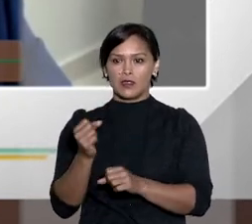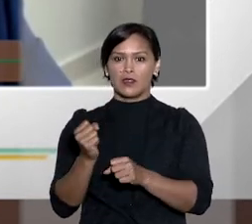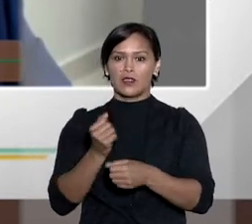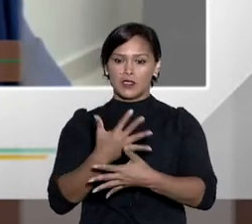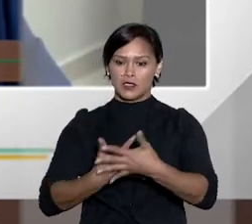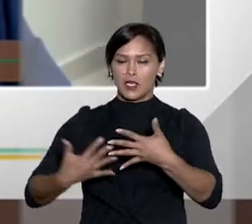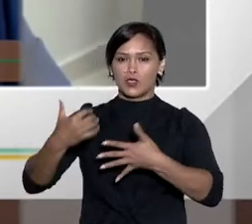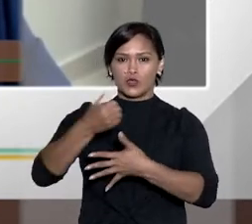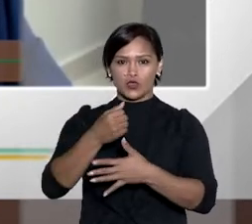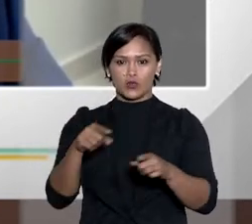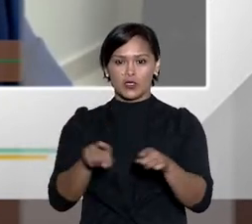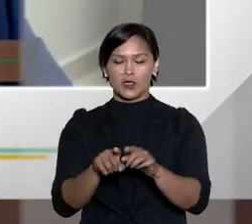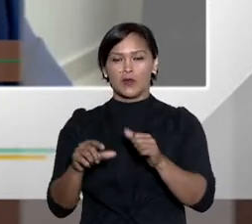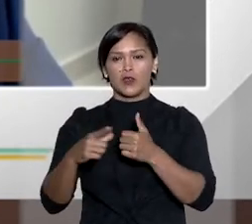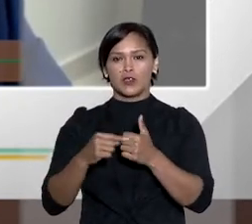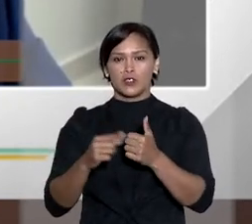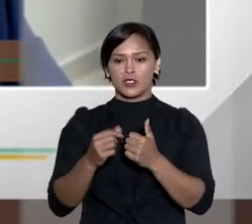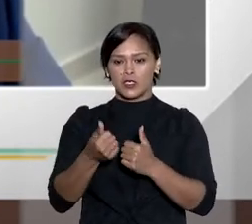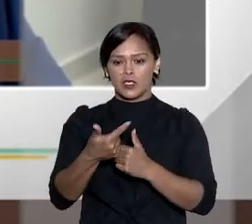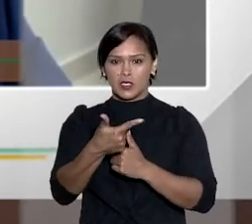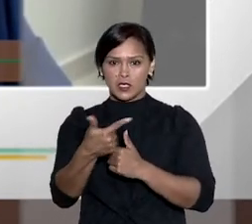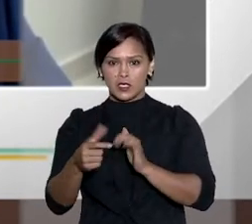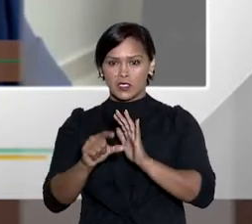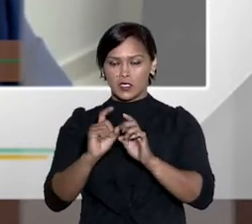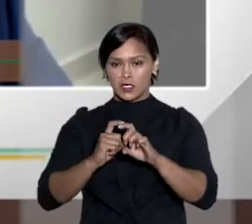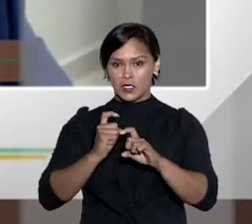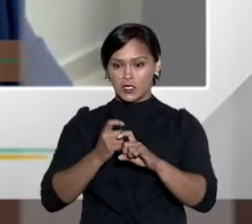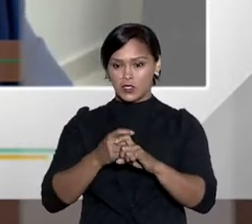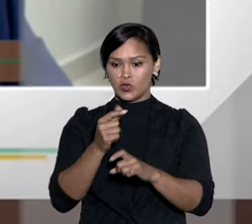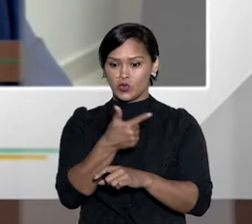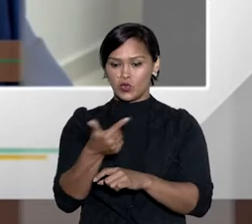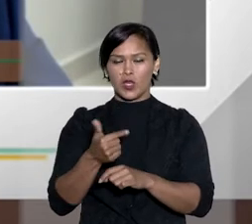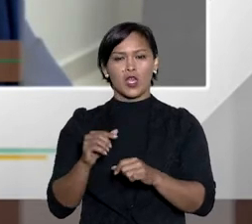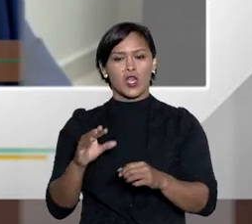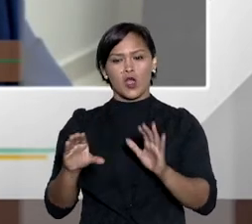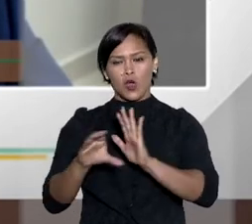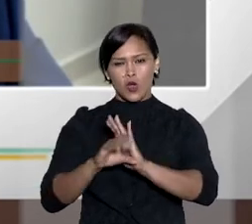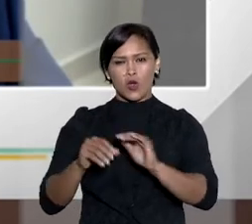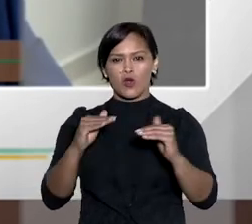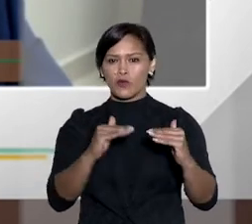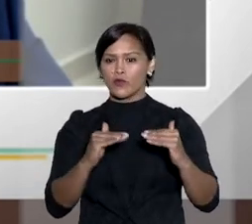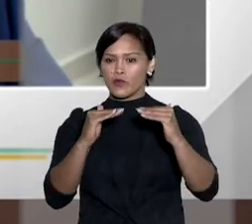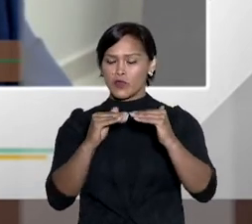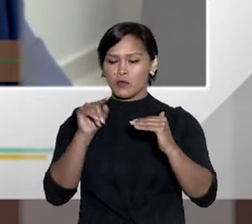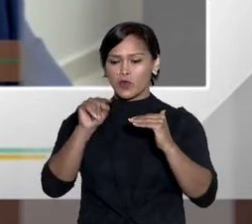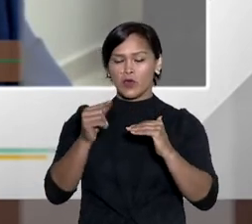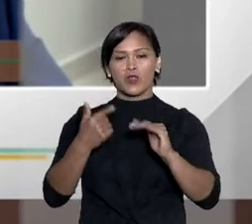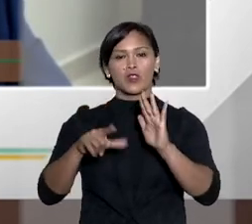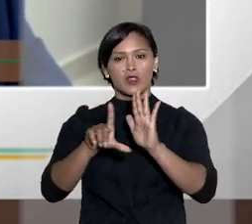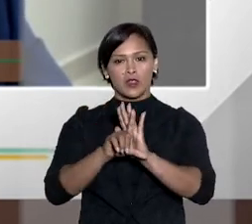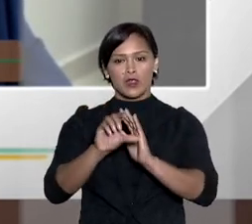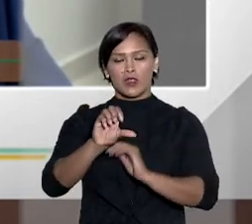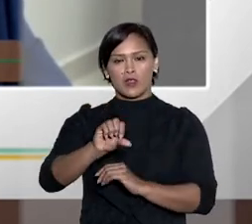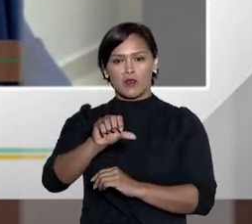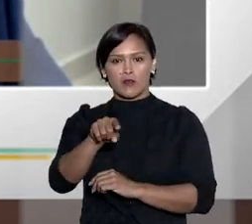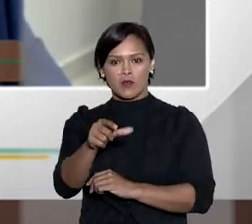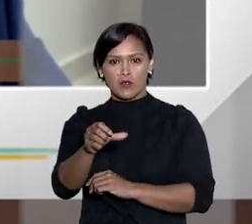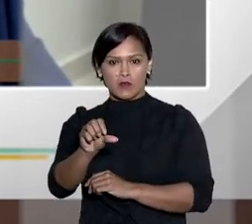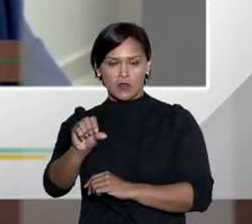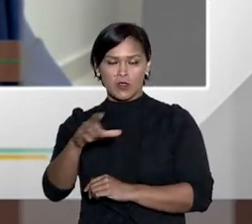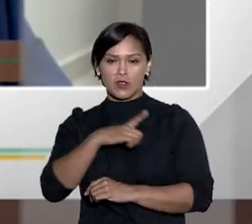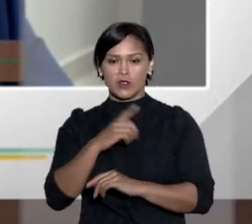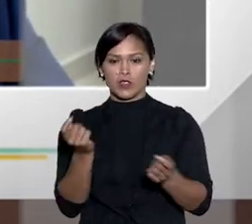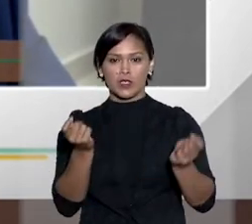275, inciso 2 desse Código. Foi mantido por causa desse dispositivo da 9.099, então existe essa